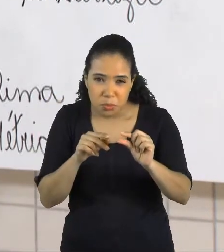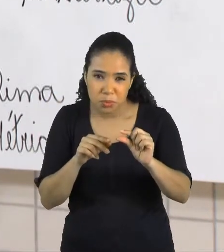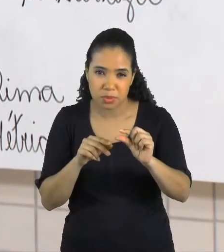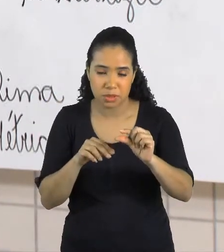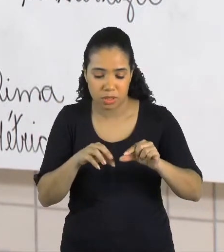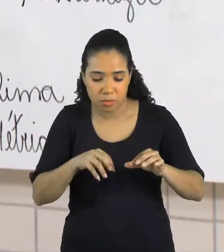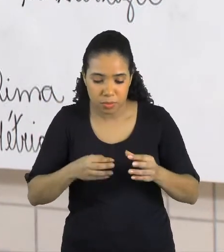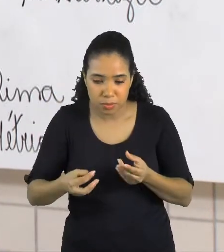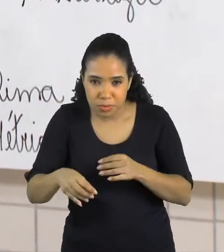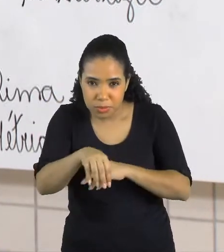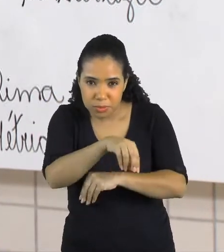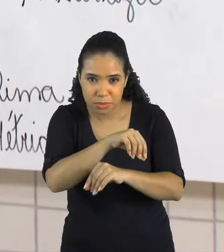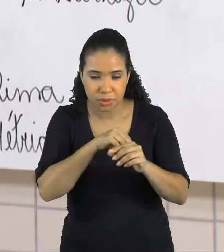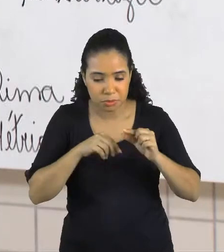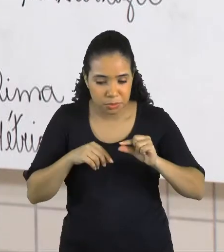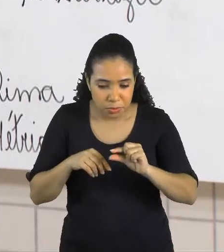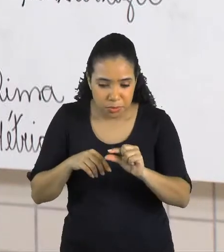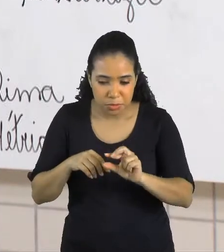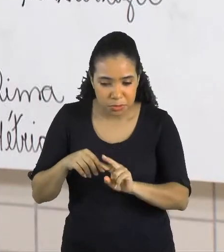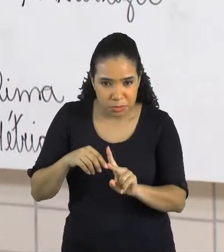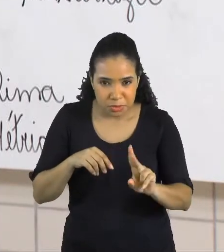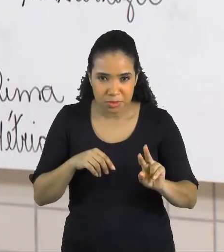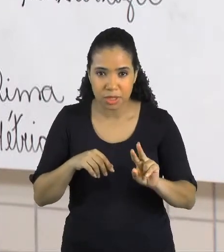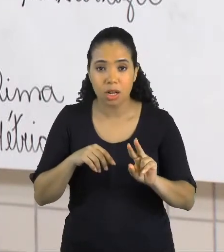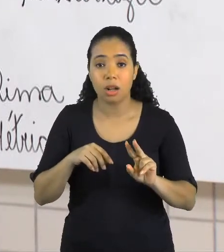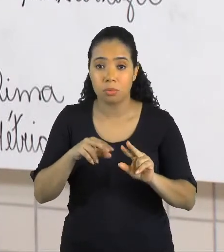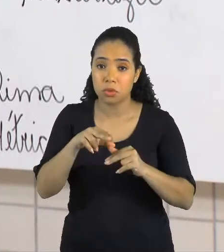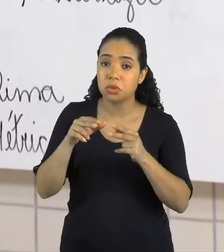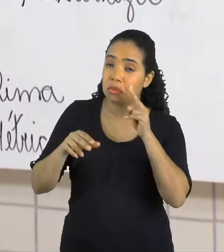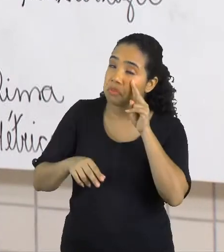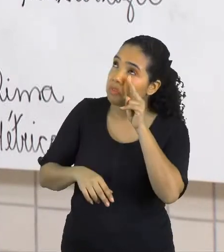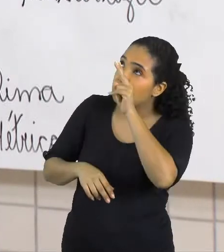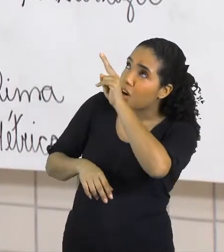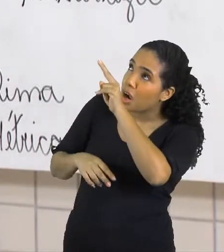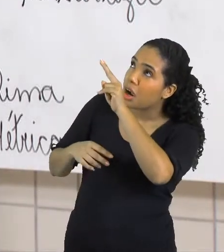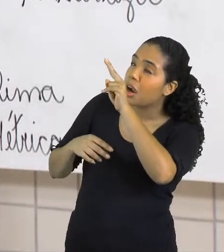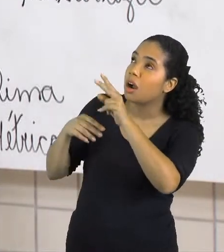Então, para ela o menino é grande. Então, essa é a visão que ela tem.